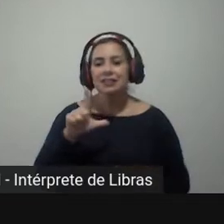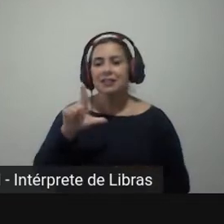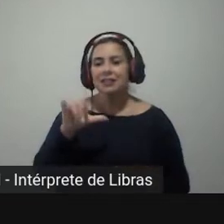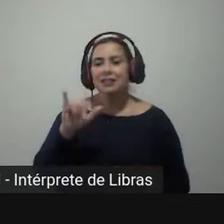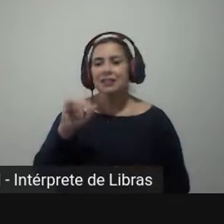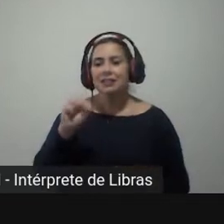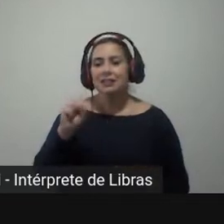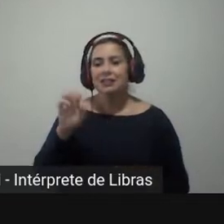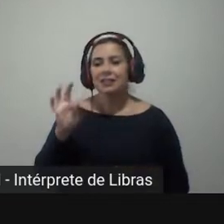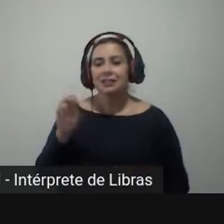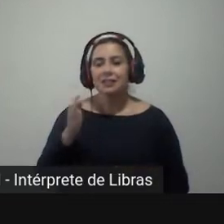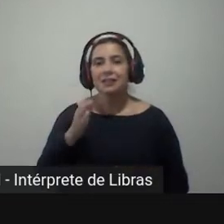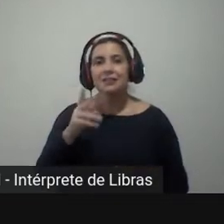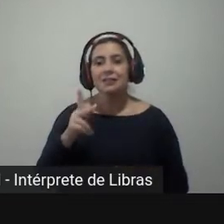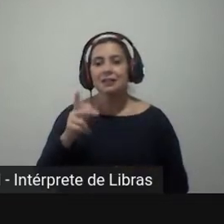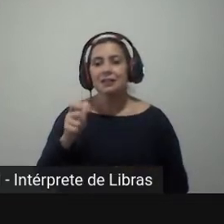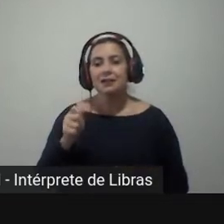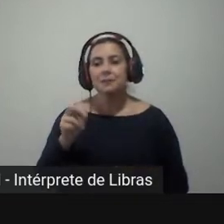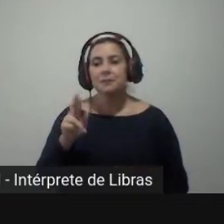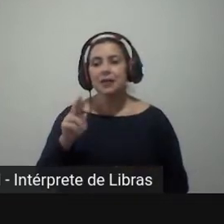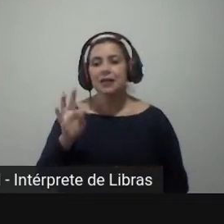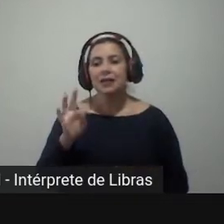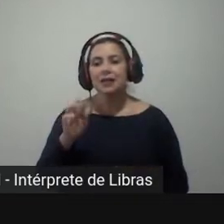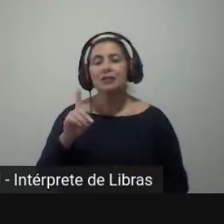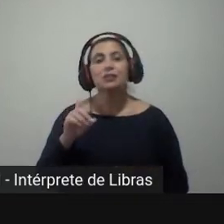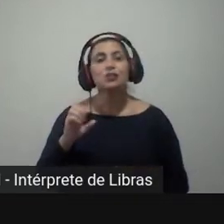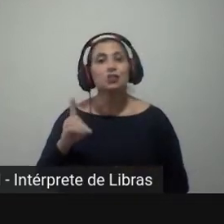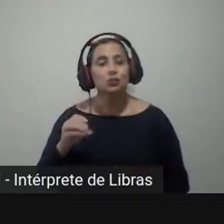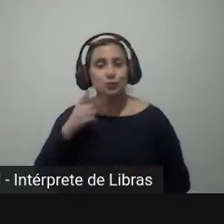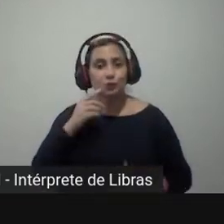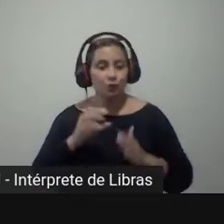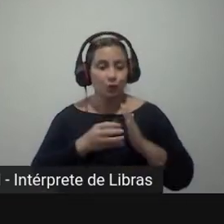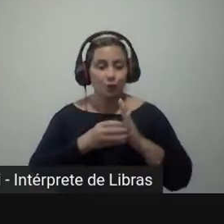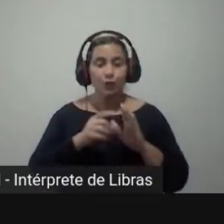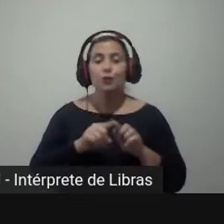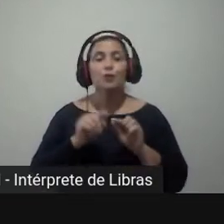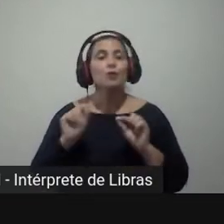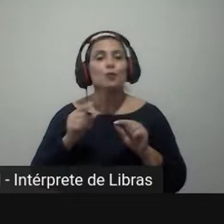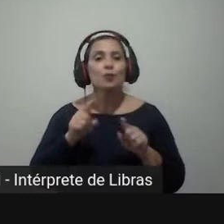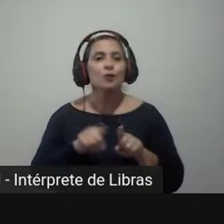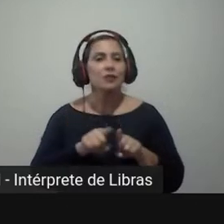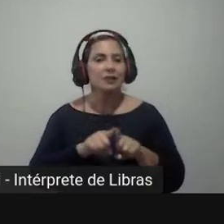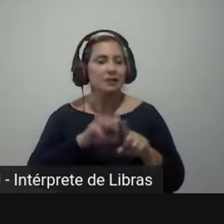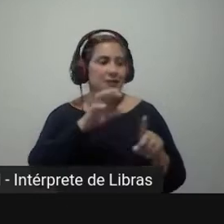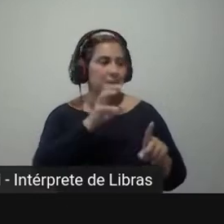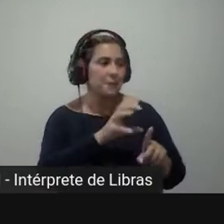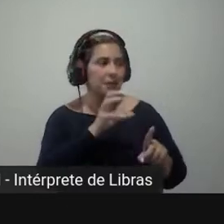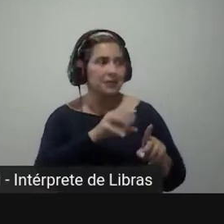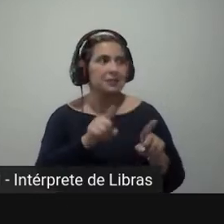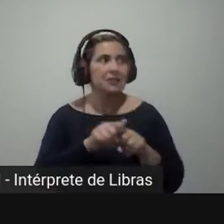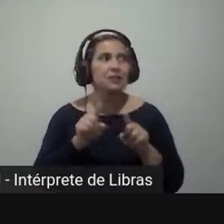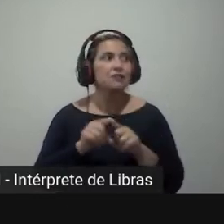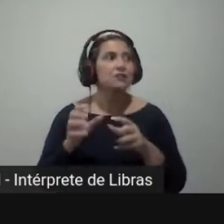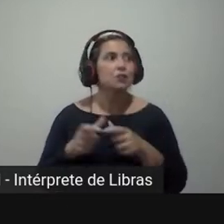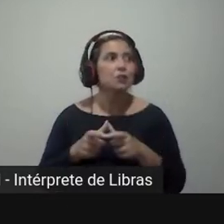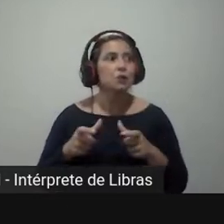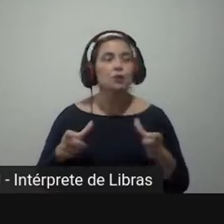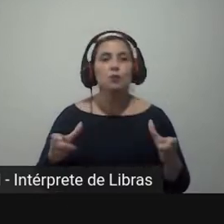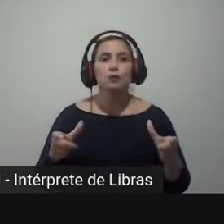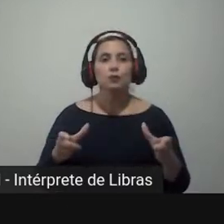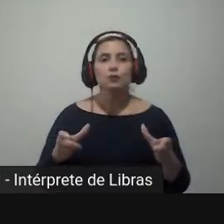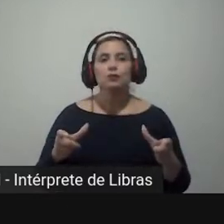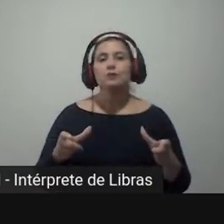concorrendo ao legislativo. E, é claro, com efeito também secundário das magnitudes dos